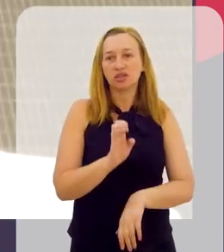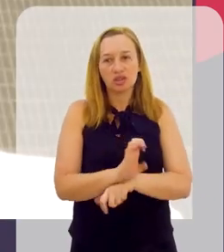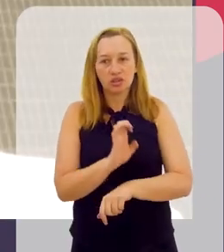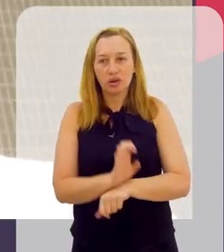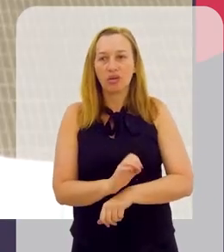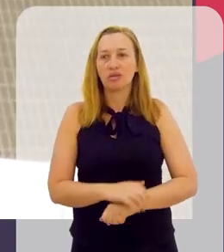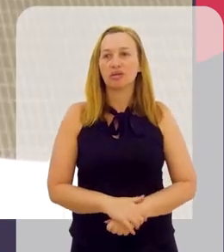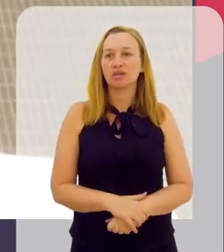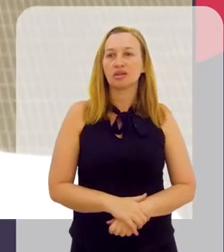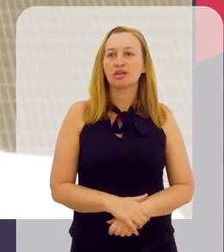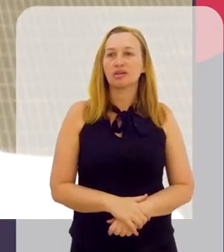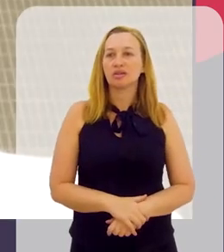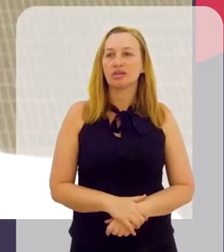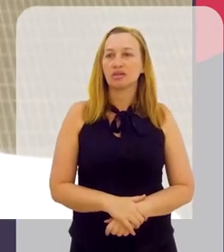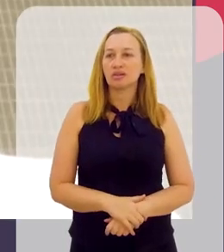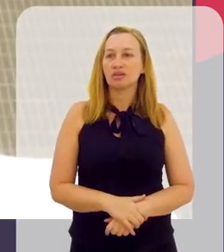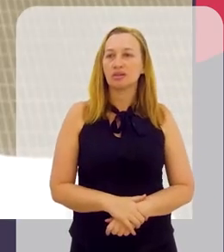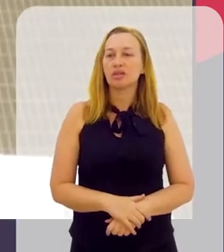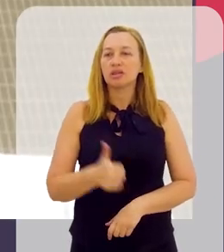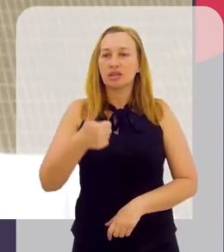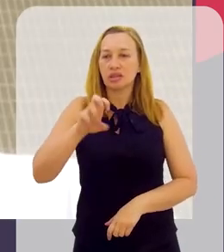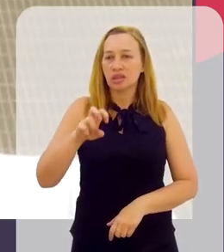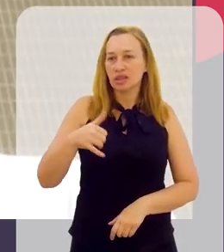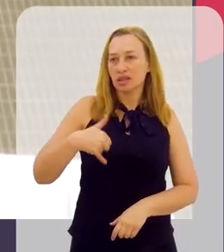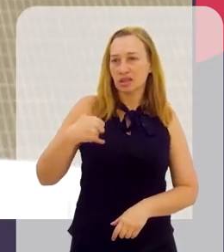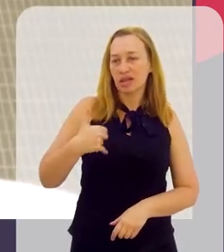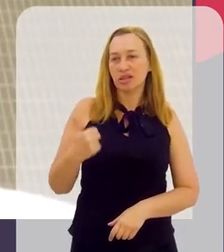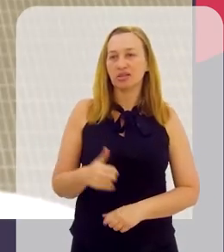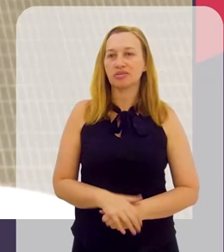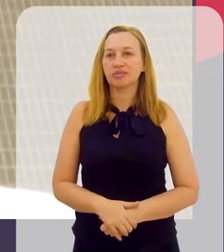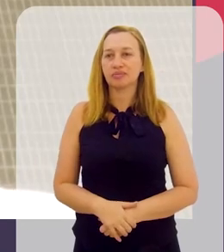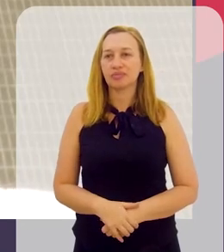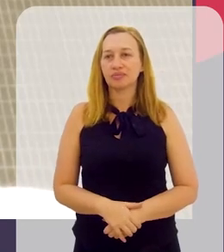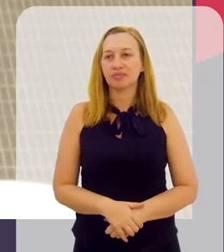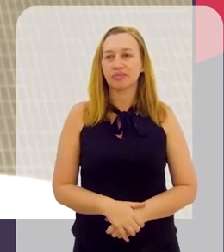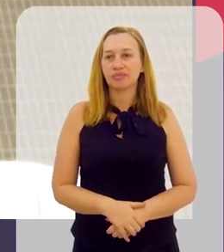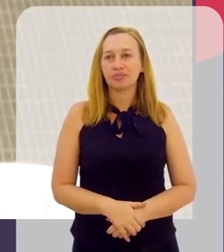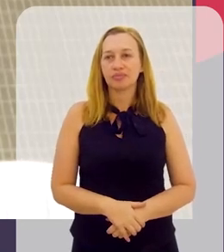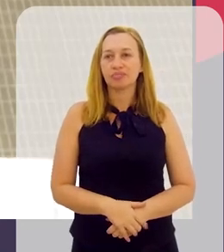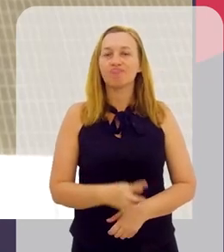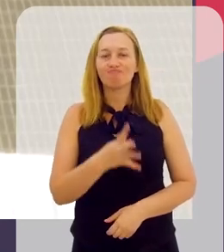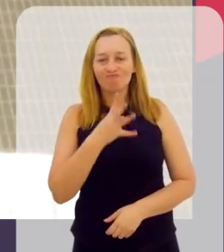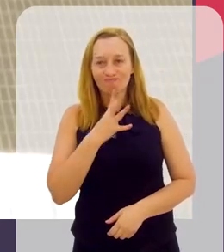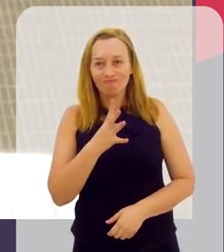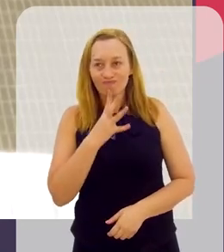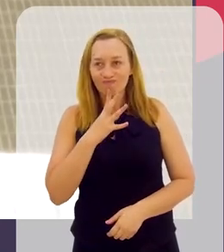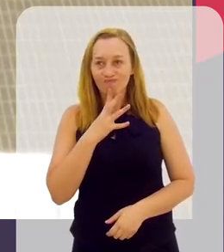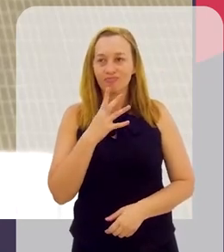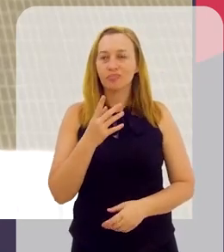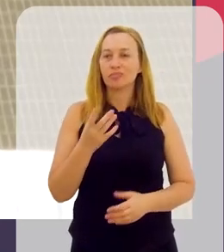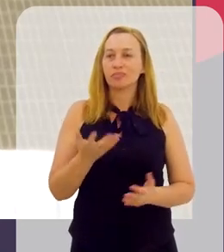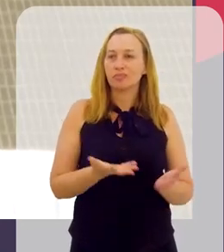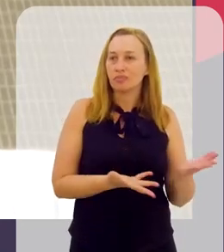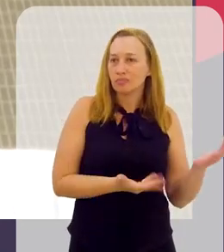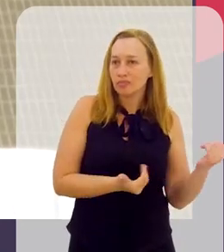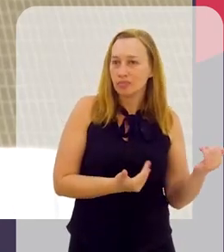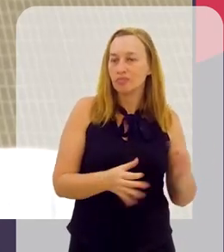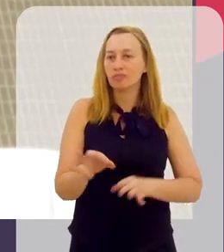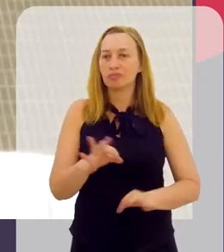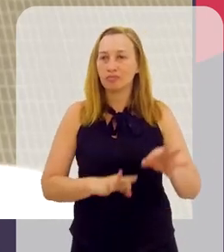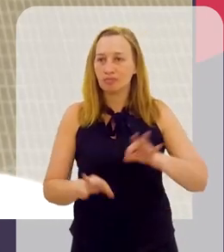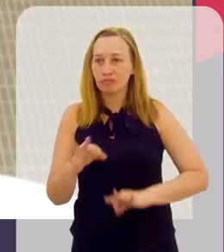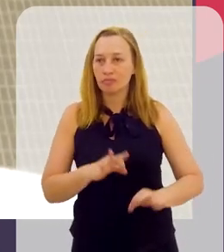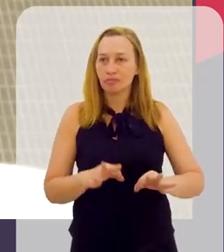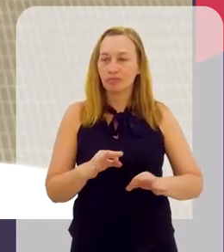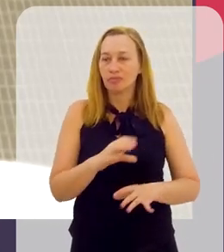da Rede Fitec, né? E eu tinha 15 anos, né? E aí eu conheci o Jovens Talentos,